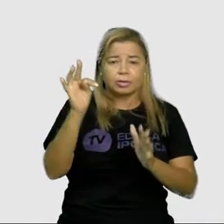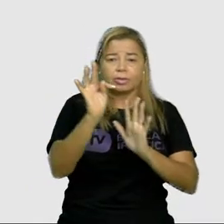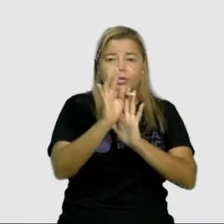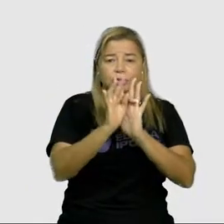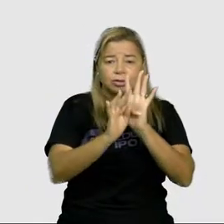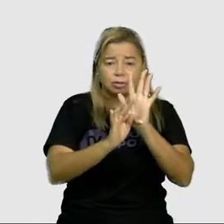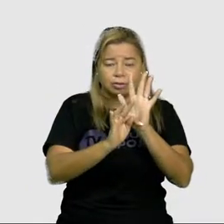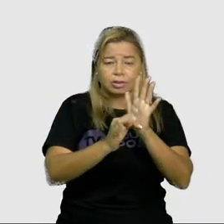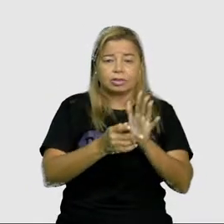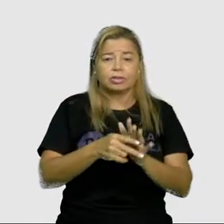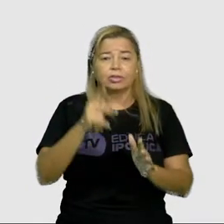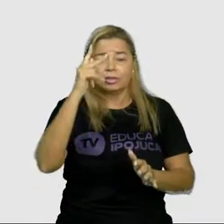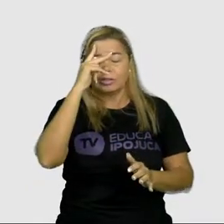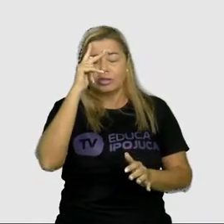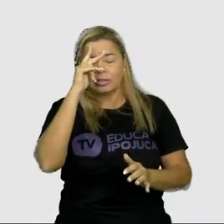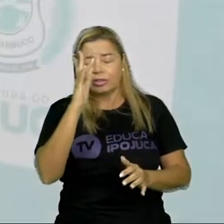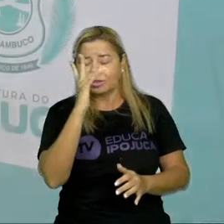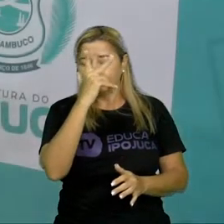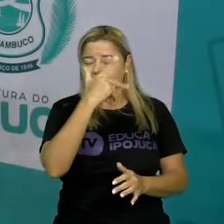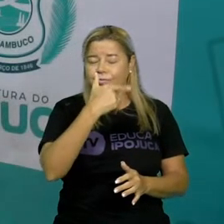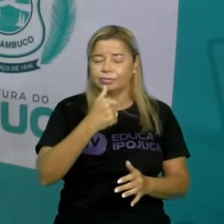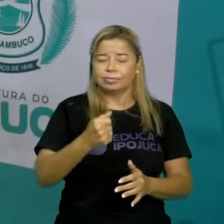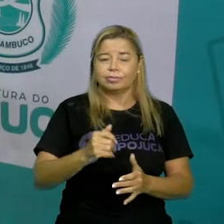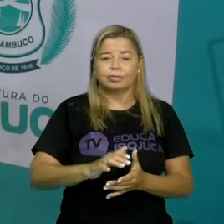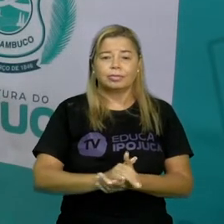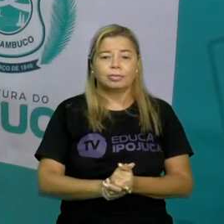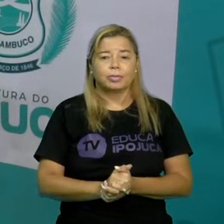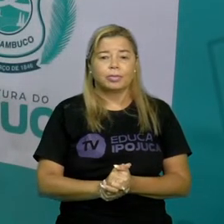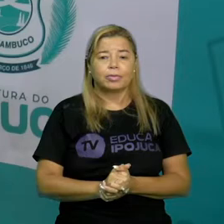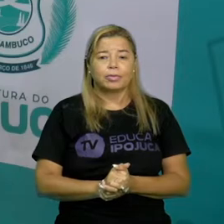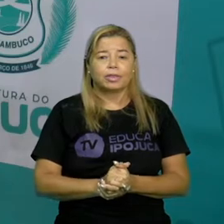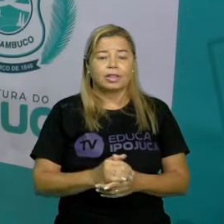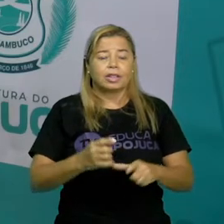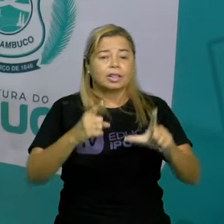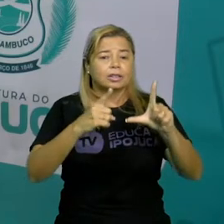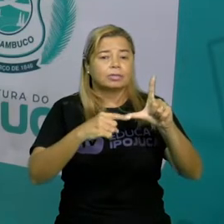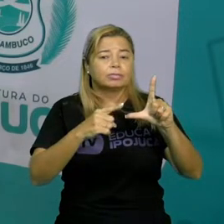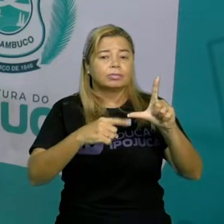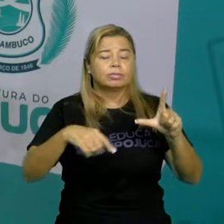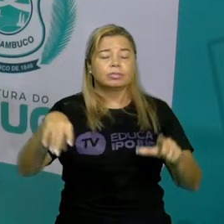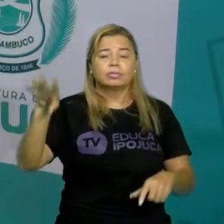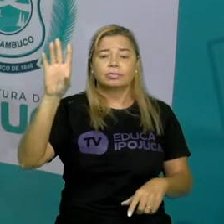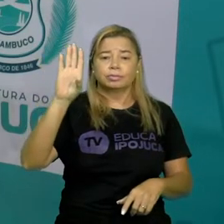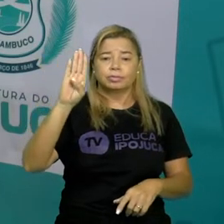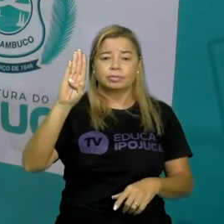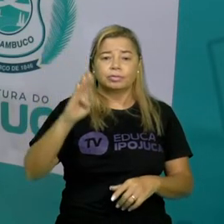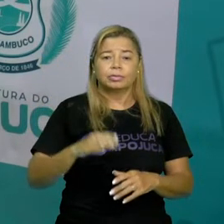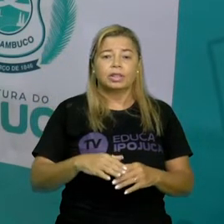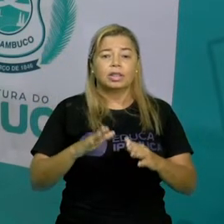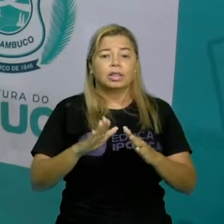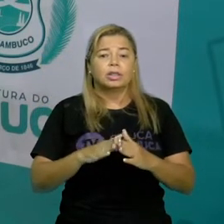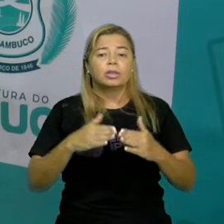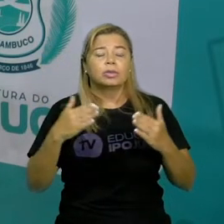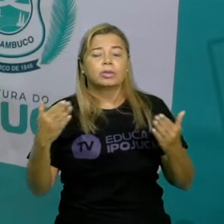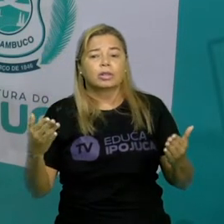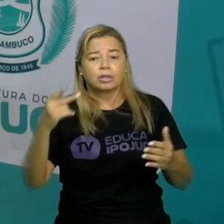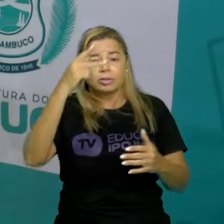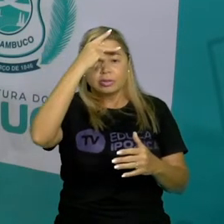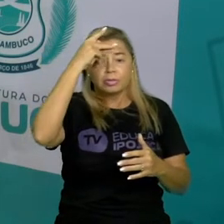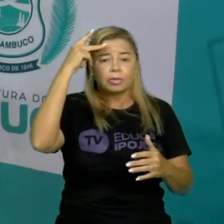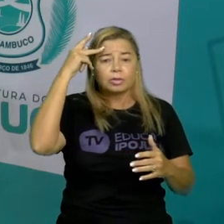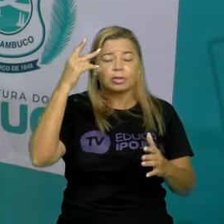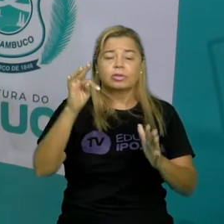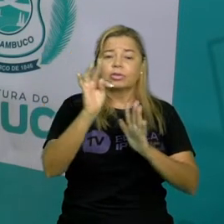nossa historinha que foi linda letra B quais os personagens da história qual o título da história é? A